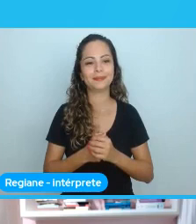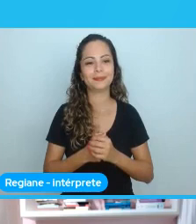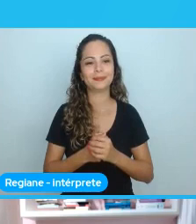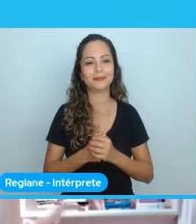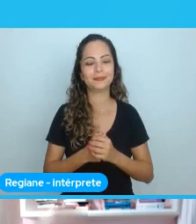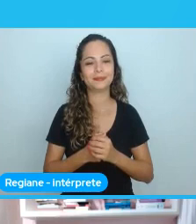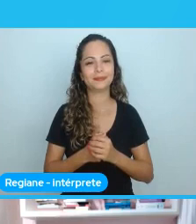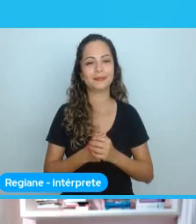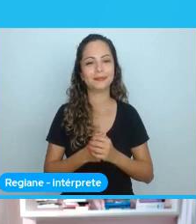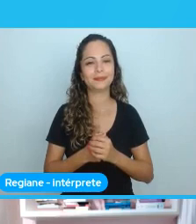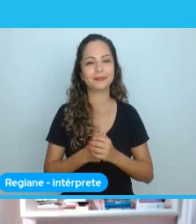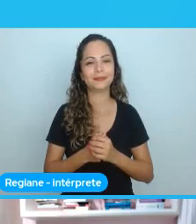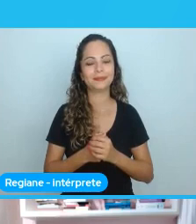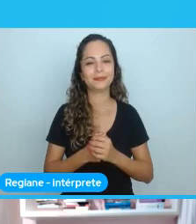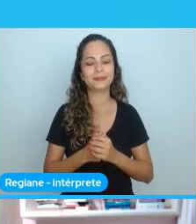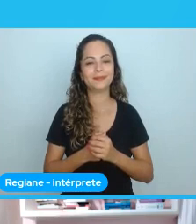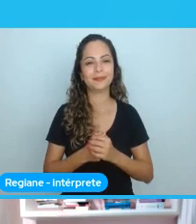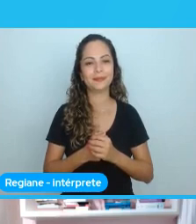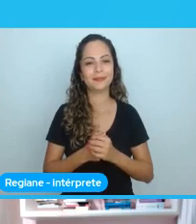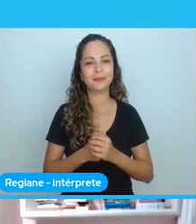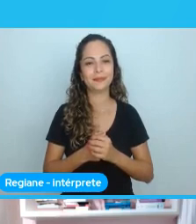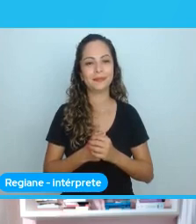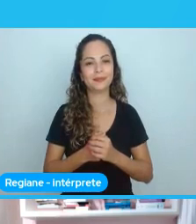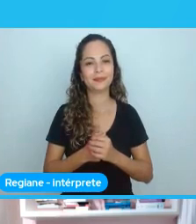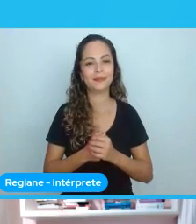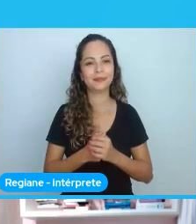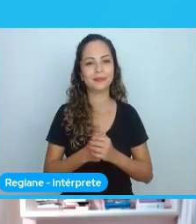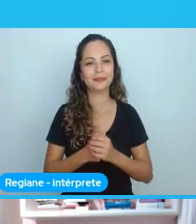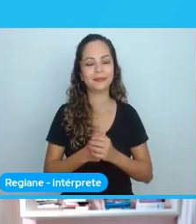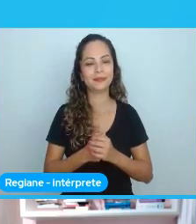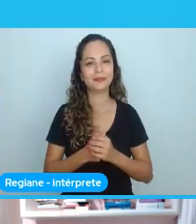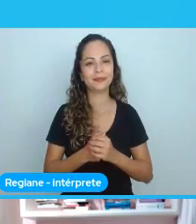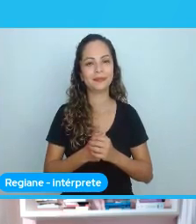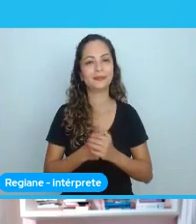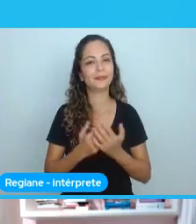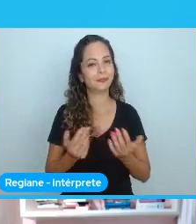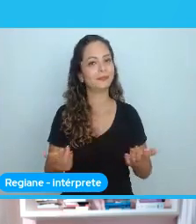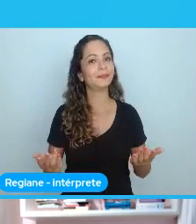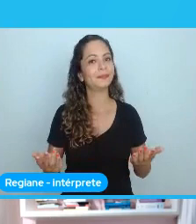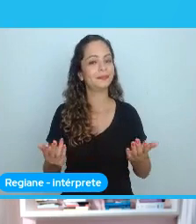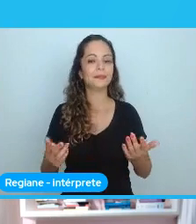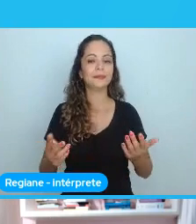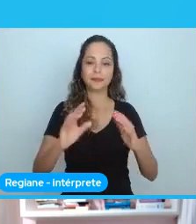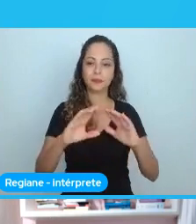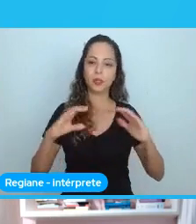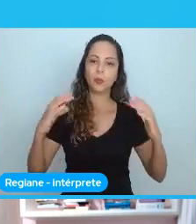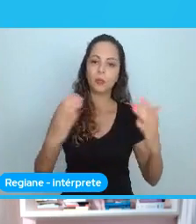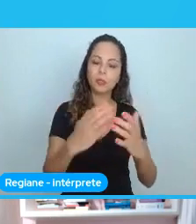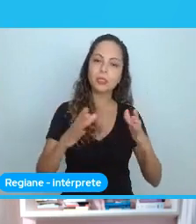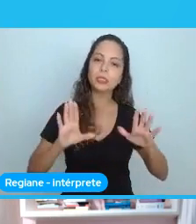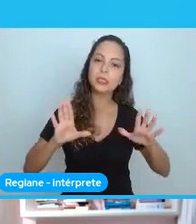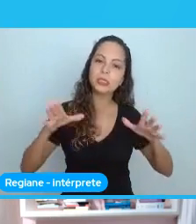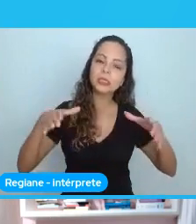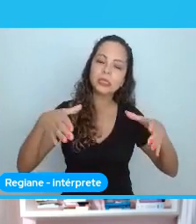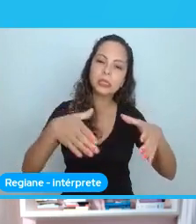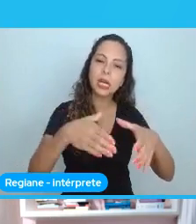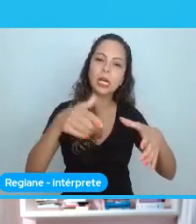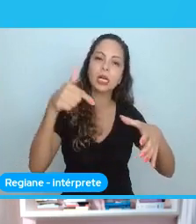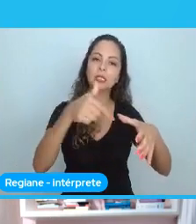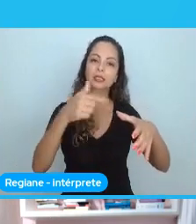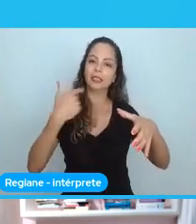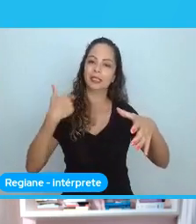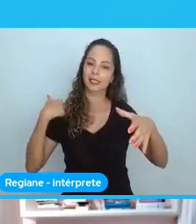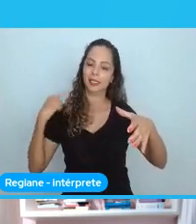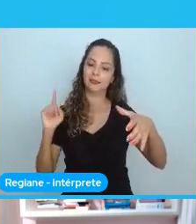E aí, aproveitando um pouco esse contexto de estar numa comunidade, não evite que coisas ruins